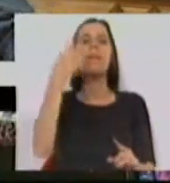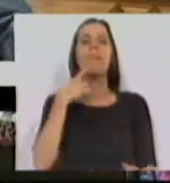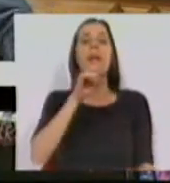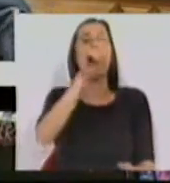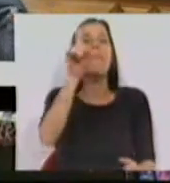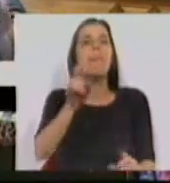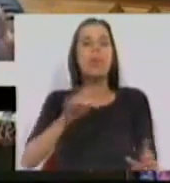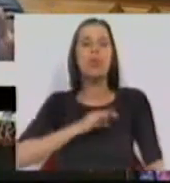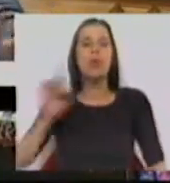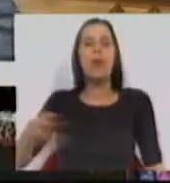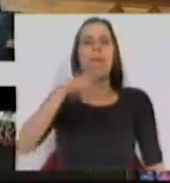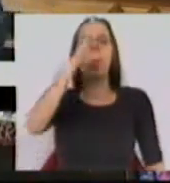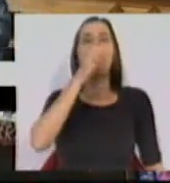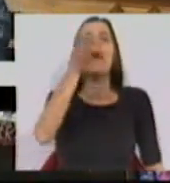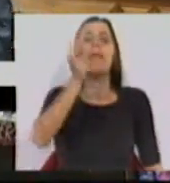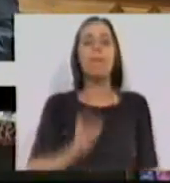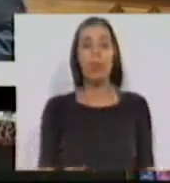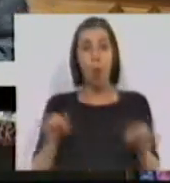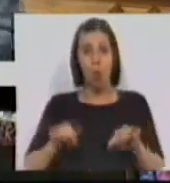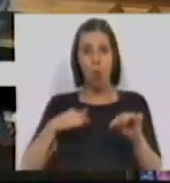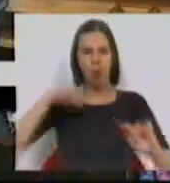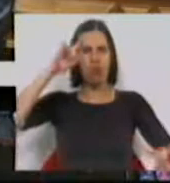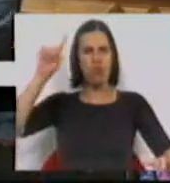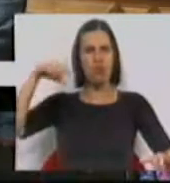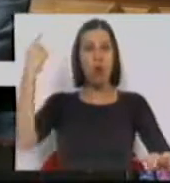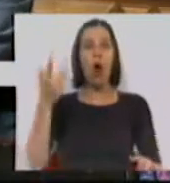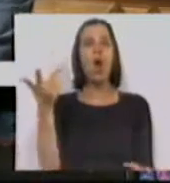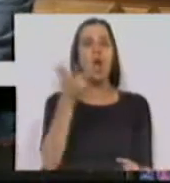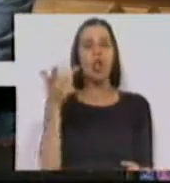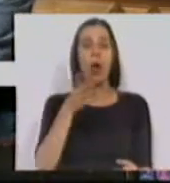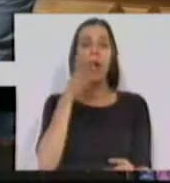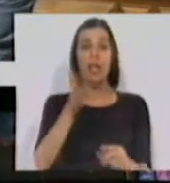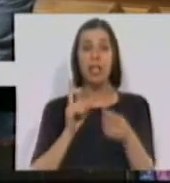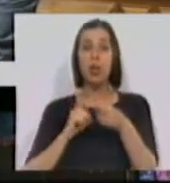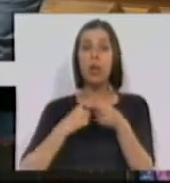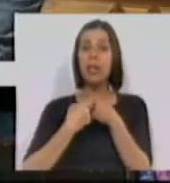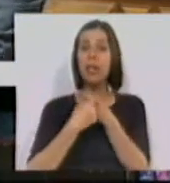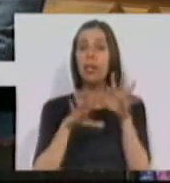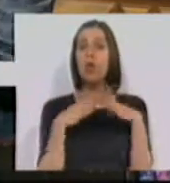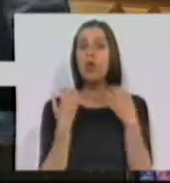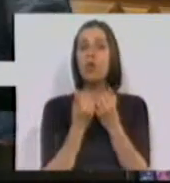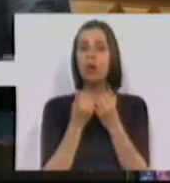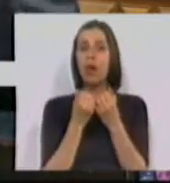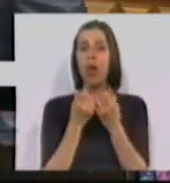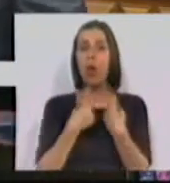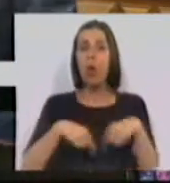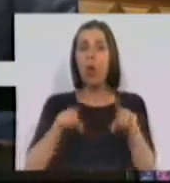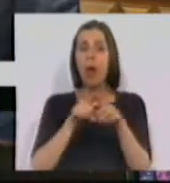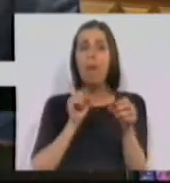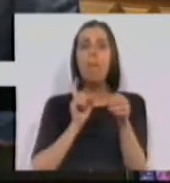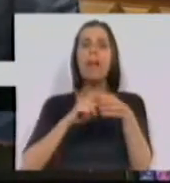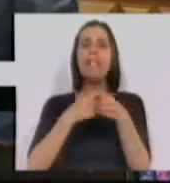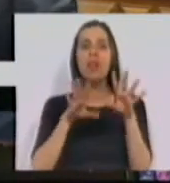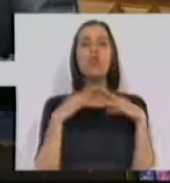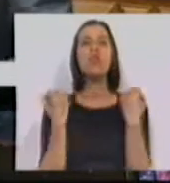que eu tenho a fazer ao Primeiro-Ministro. Hoje ficámos a saber que a Troika disse em concertação social, ou melhor, na reunião com os parceiros